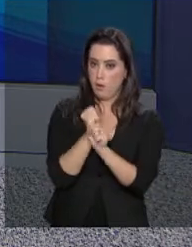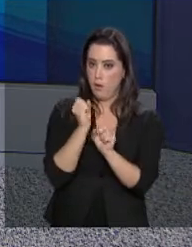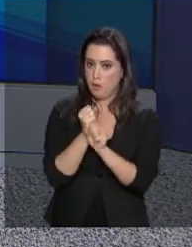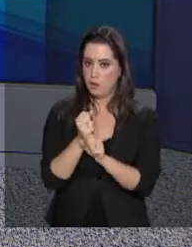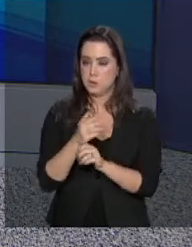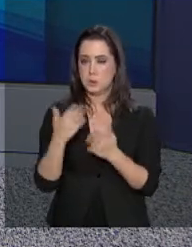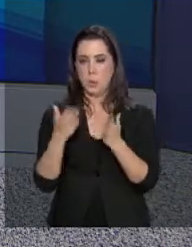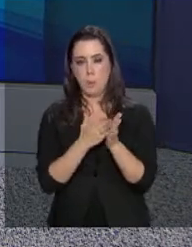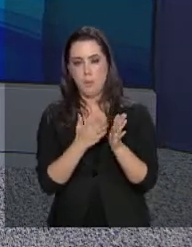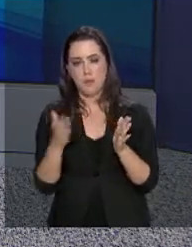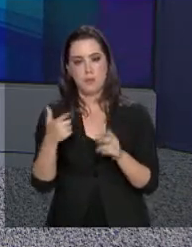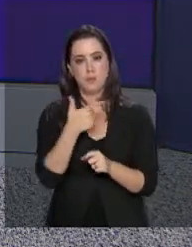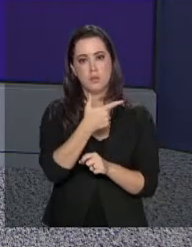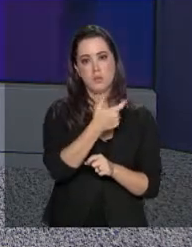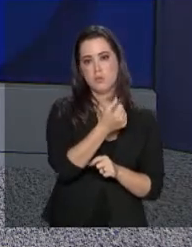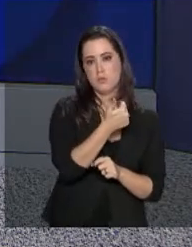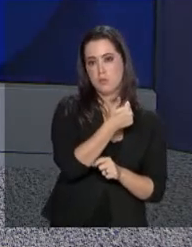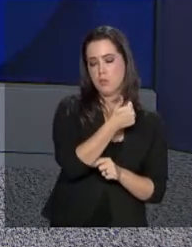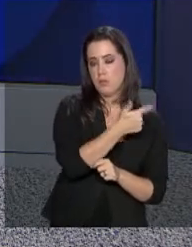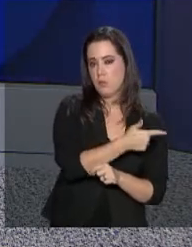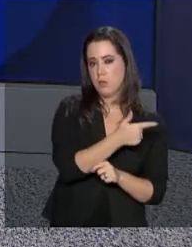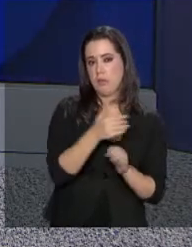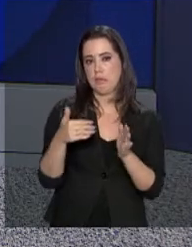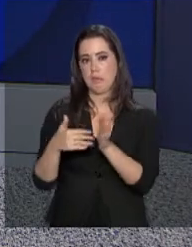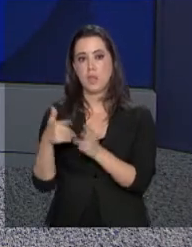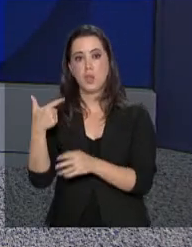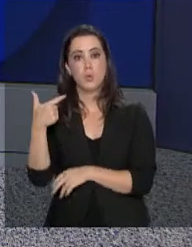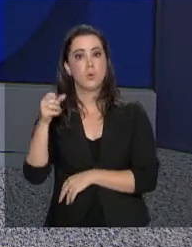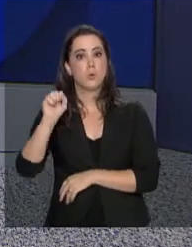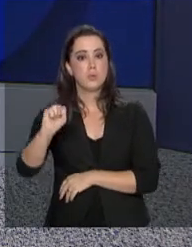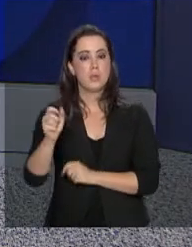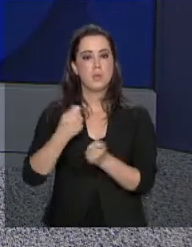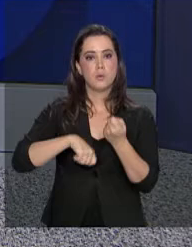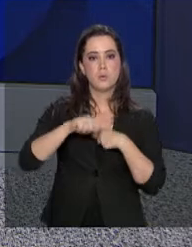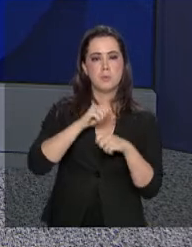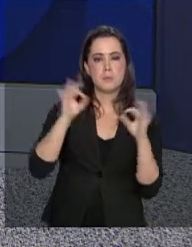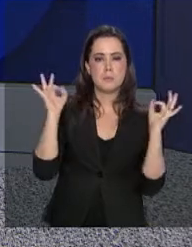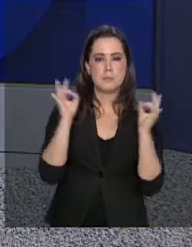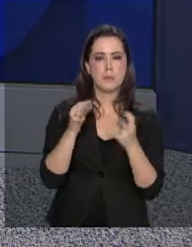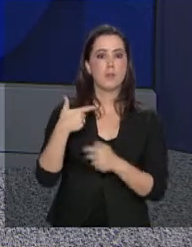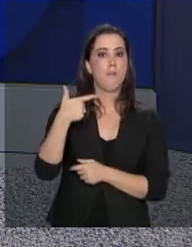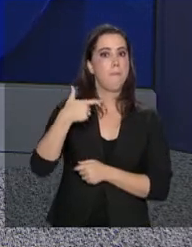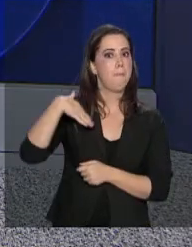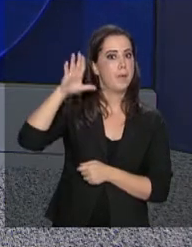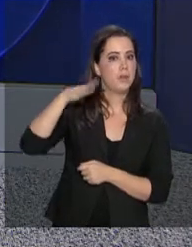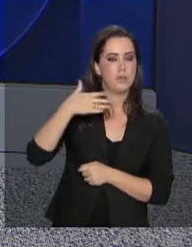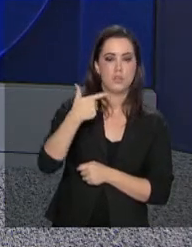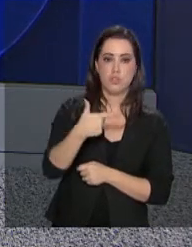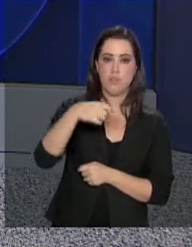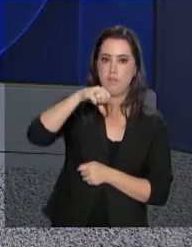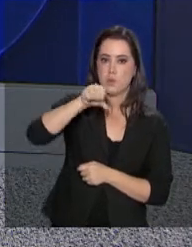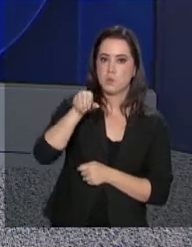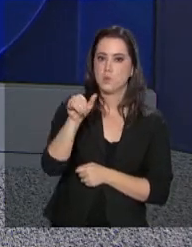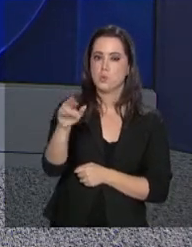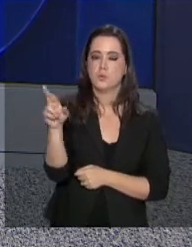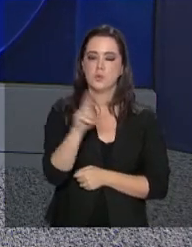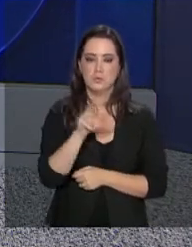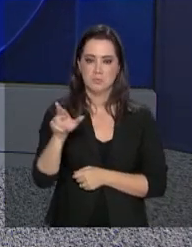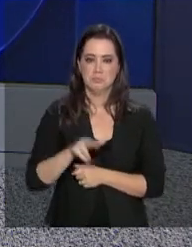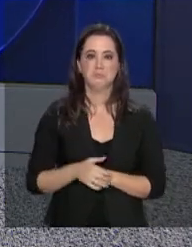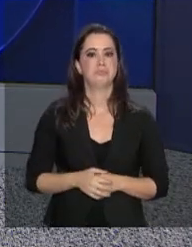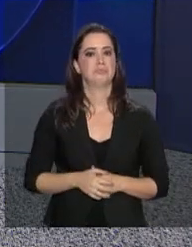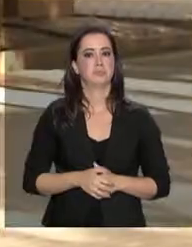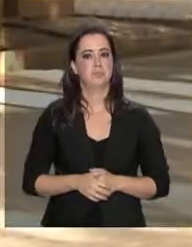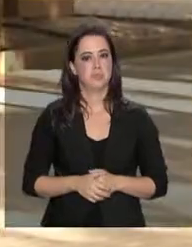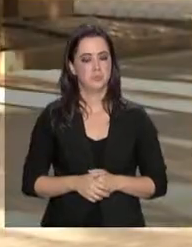entre os anos de 2012 a 2018, a economia efetiva chega a mais de 29 bilhões de reais.